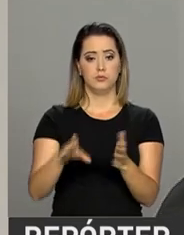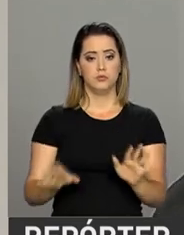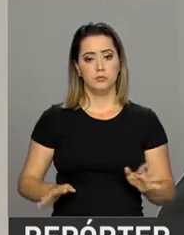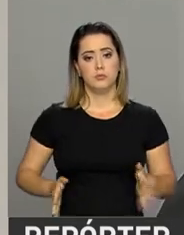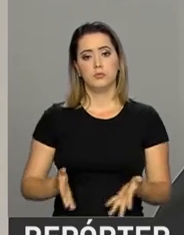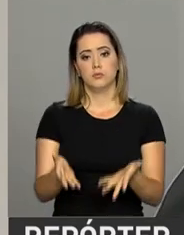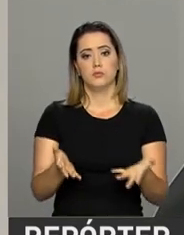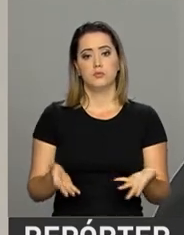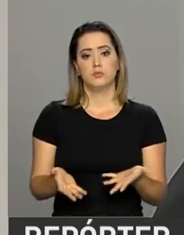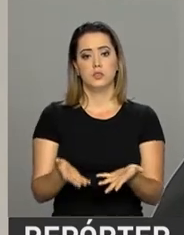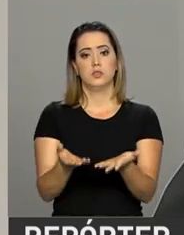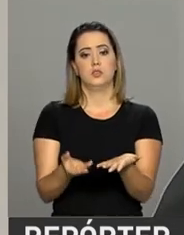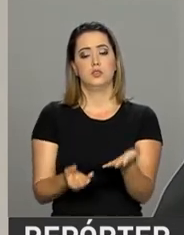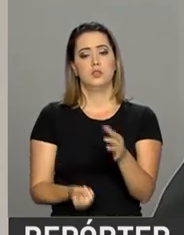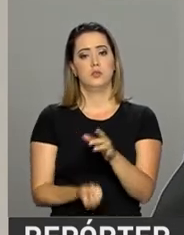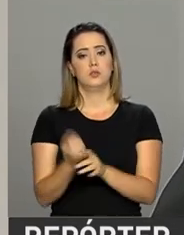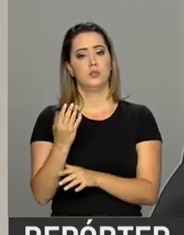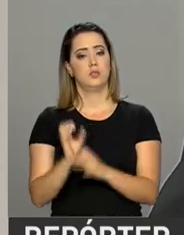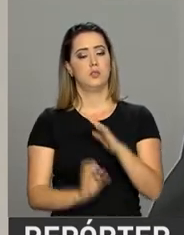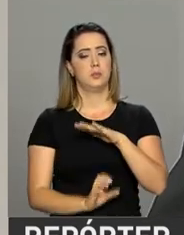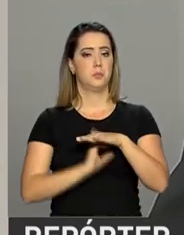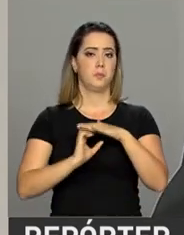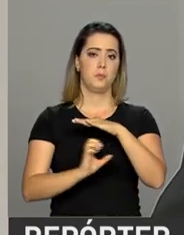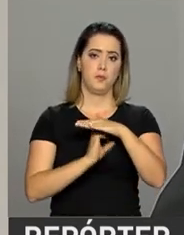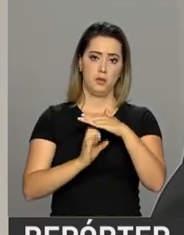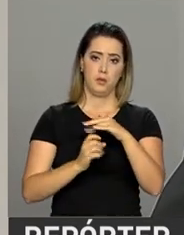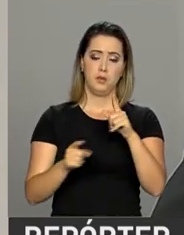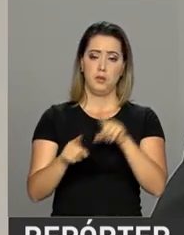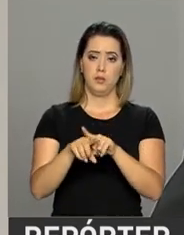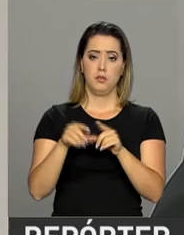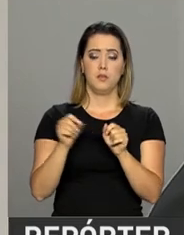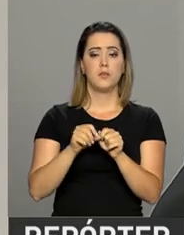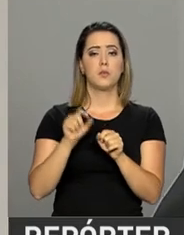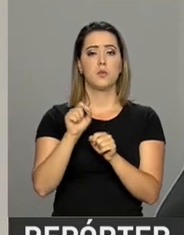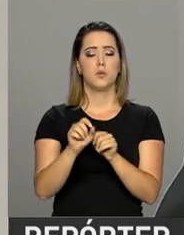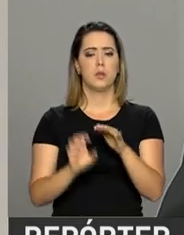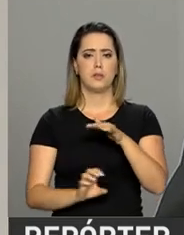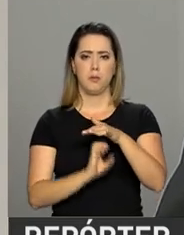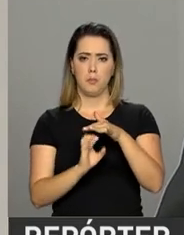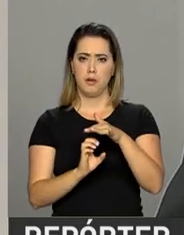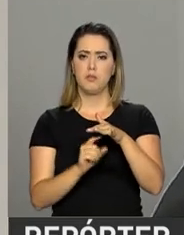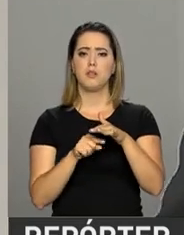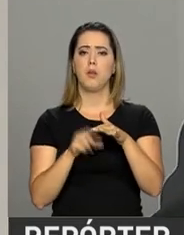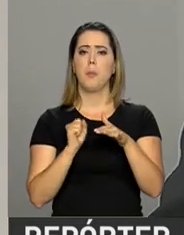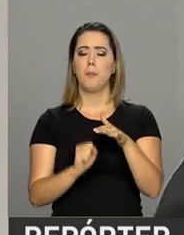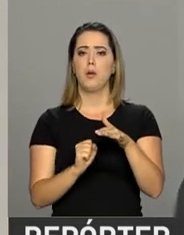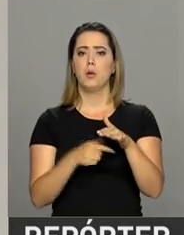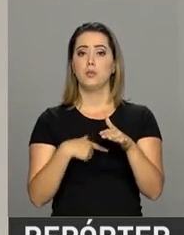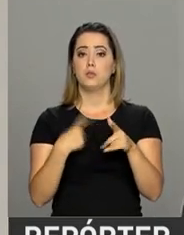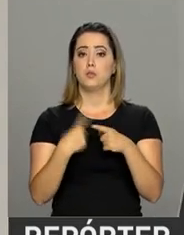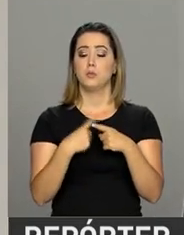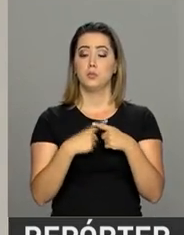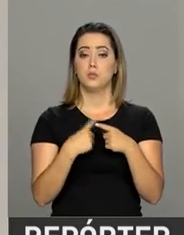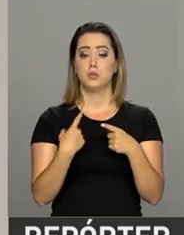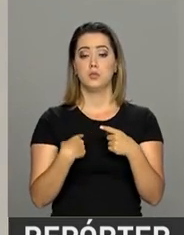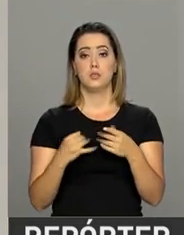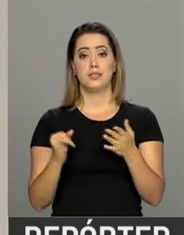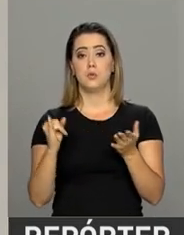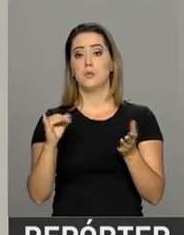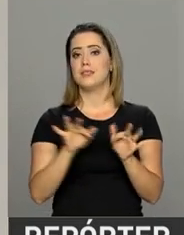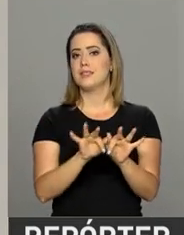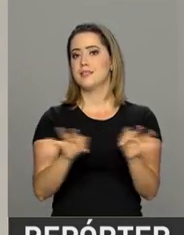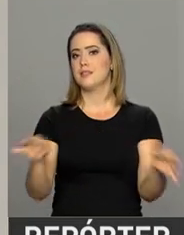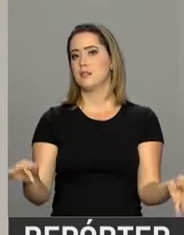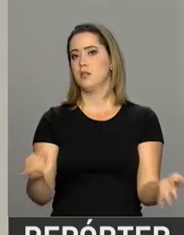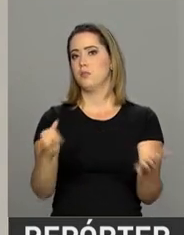incentivar o investimento e, naturalmente, fazer com que aquelas empresas sejam obrigadas em face do cipoal tributário